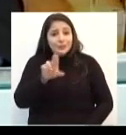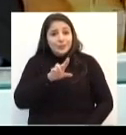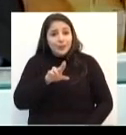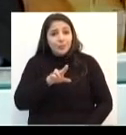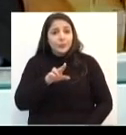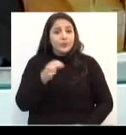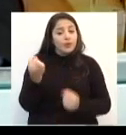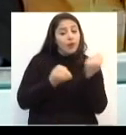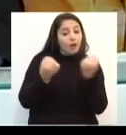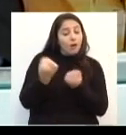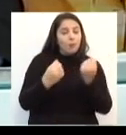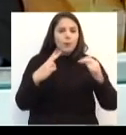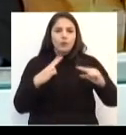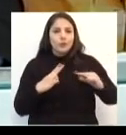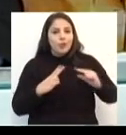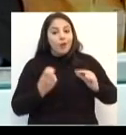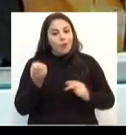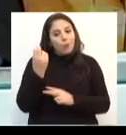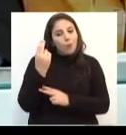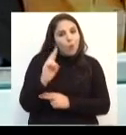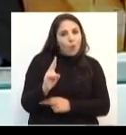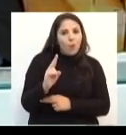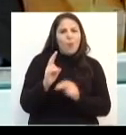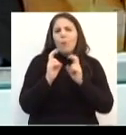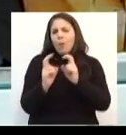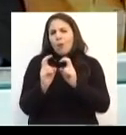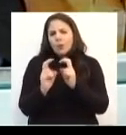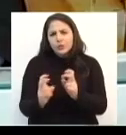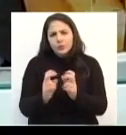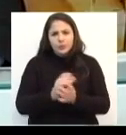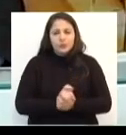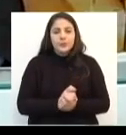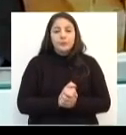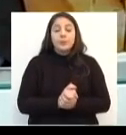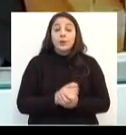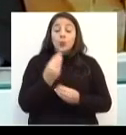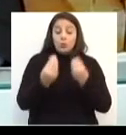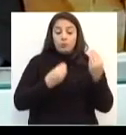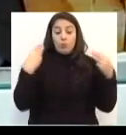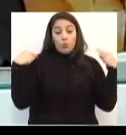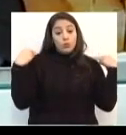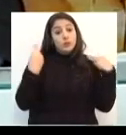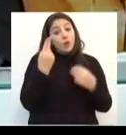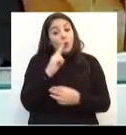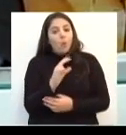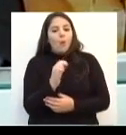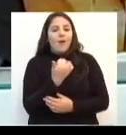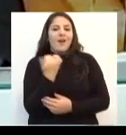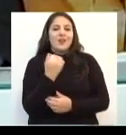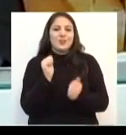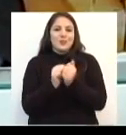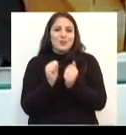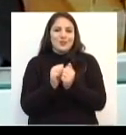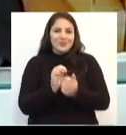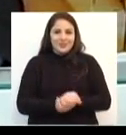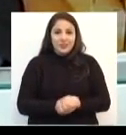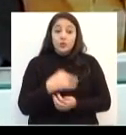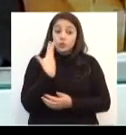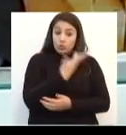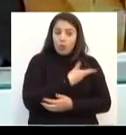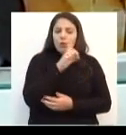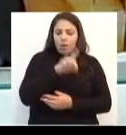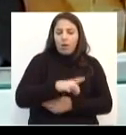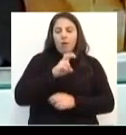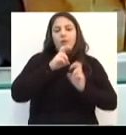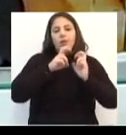coletivos como motoristas ou passageiros. Portanto, nós somos o trânsito. Nós fazemos o trânsito.